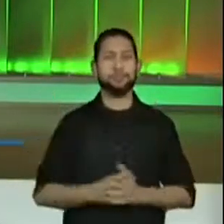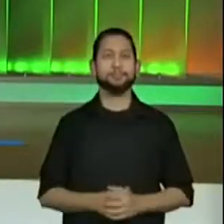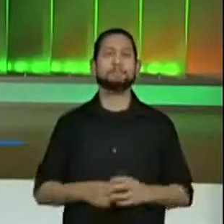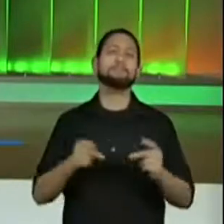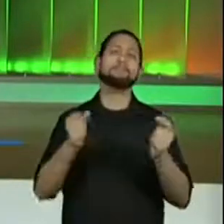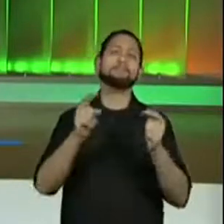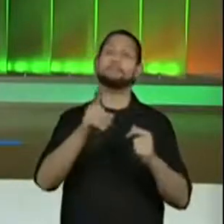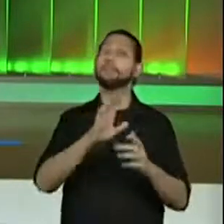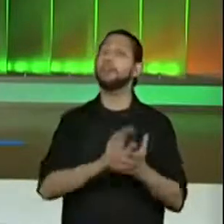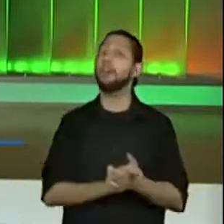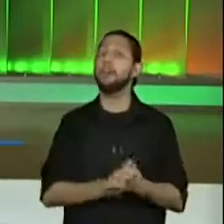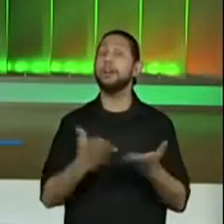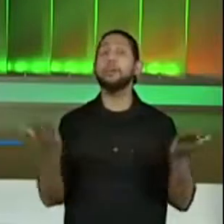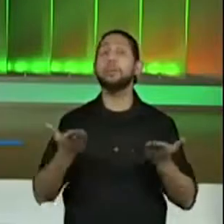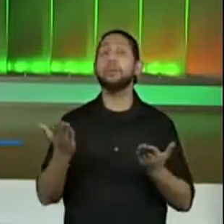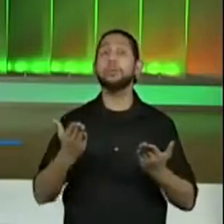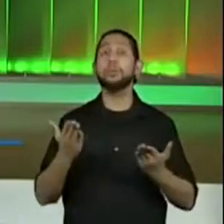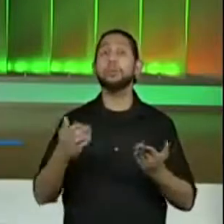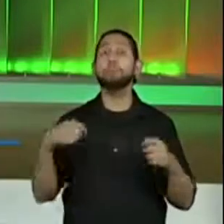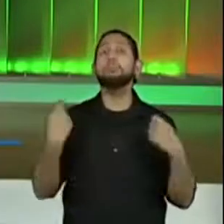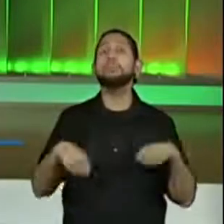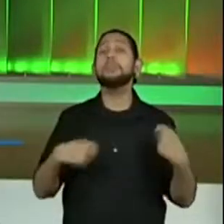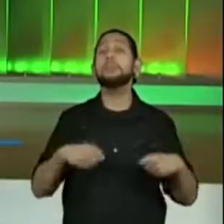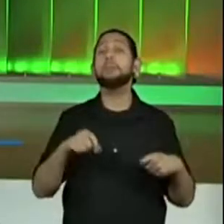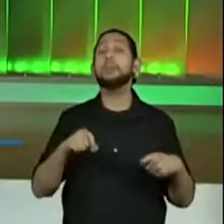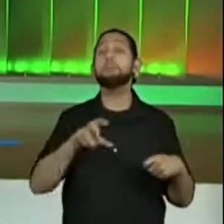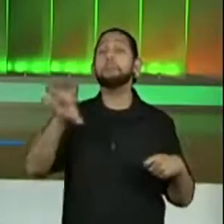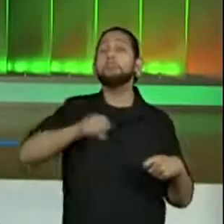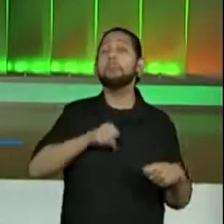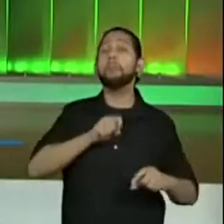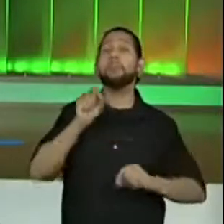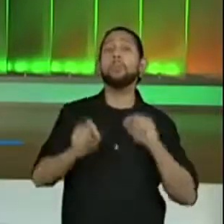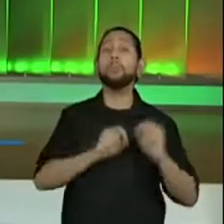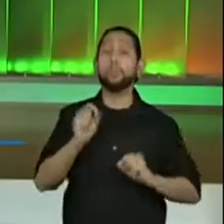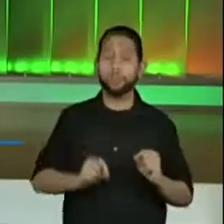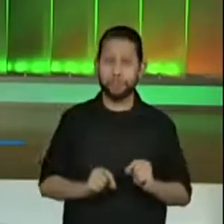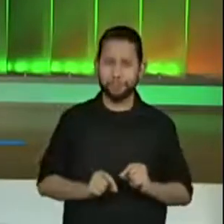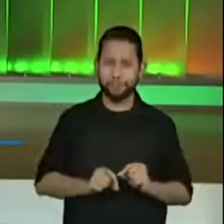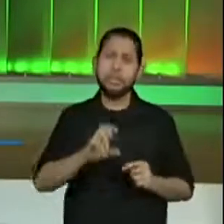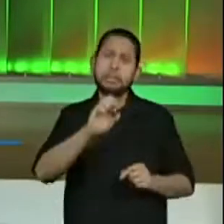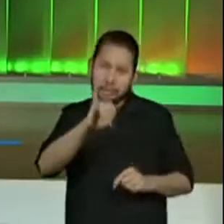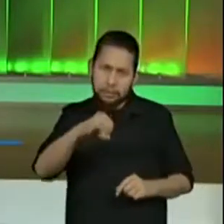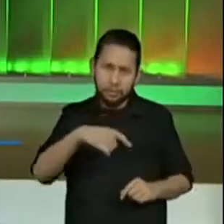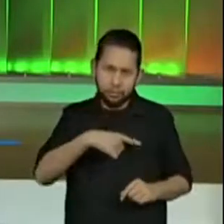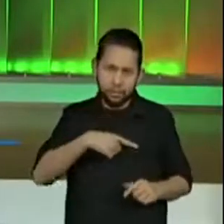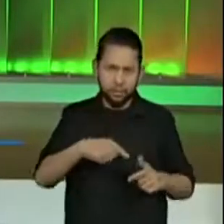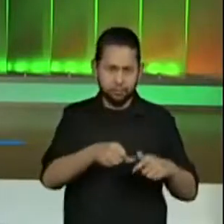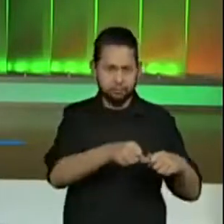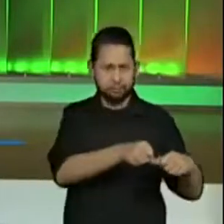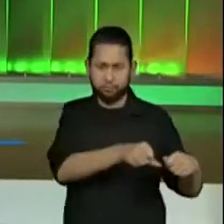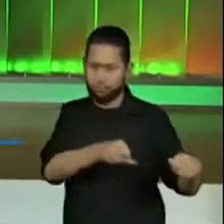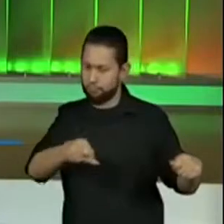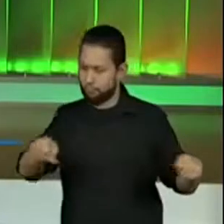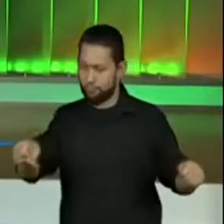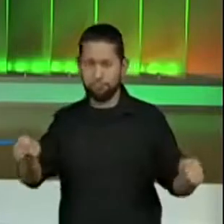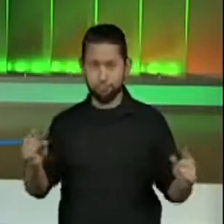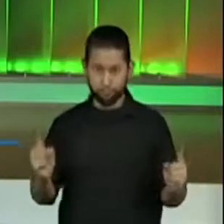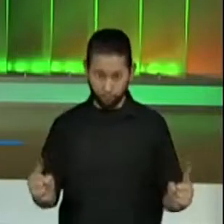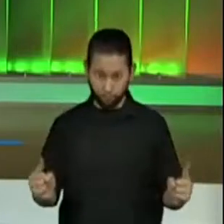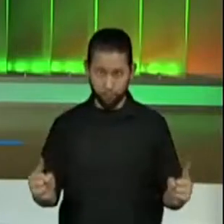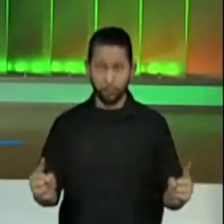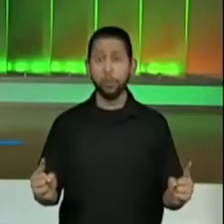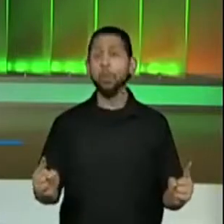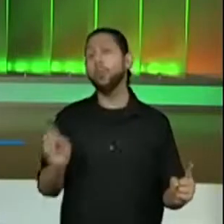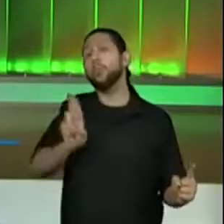Ah, verdade, instrumentos utilizados para medir comprimento. Vamos lá. Quais são os instrumentos que nós podemos utilizar para